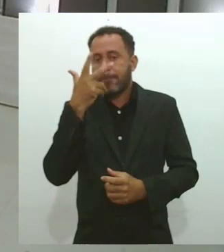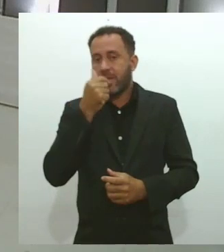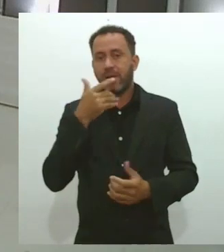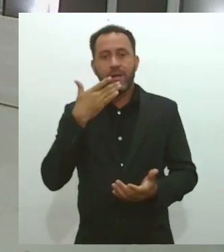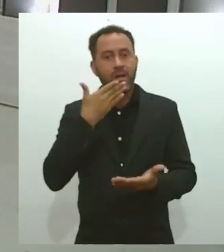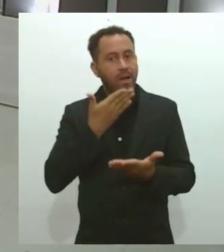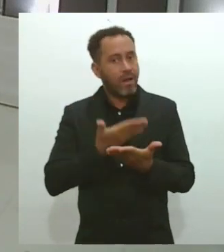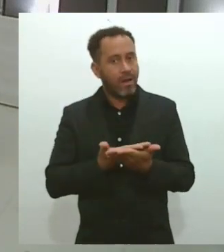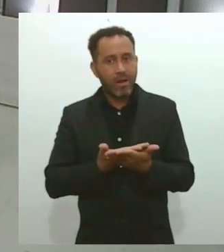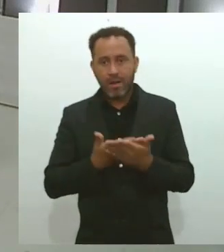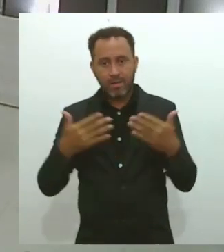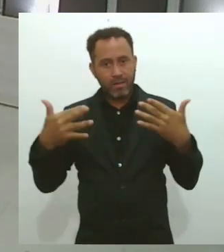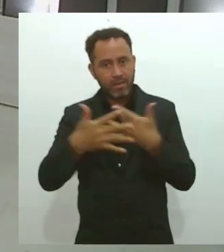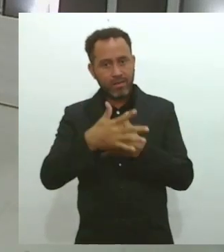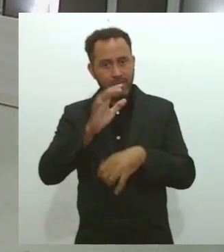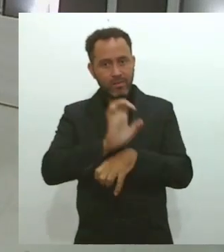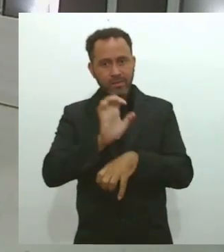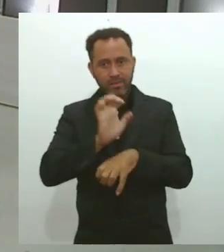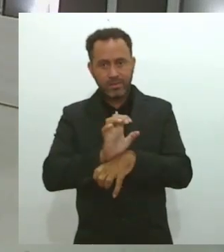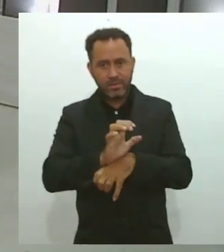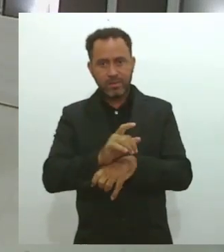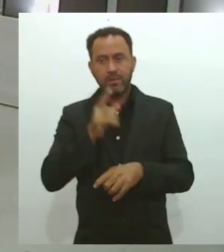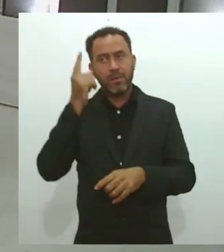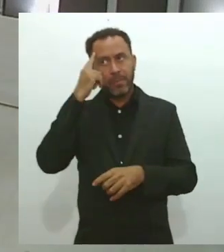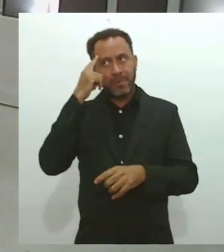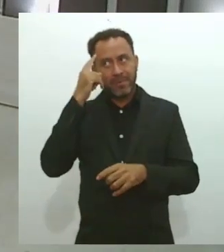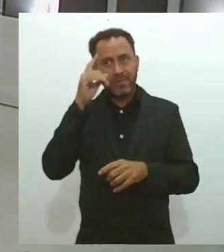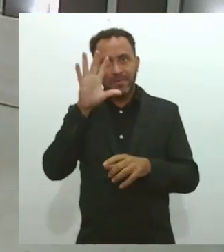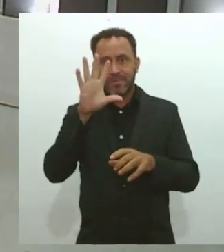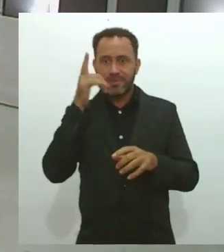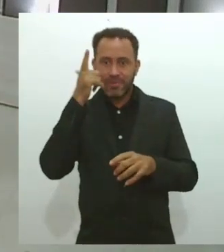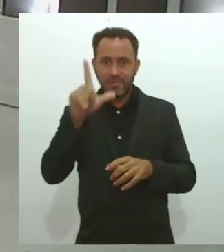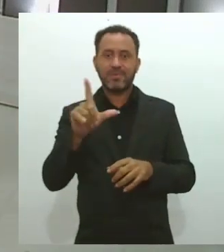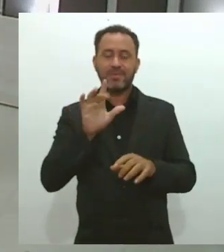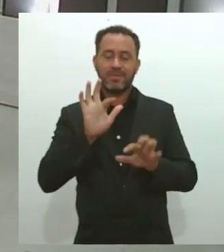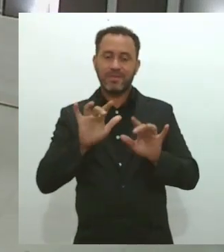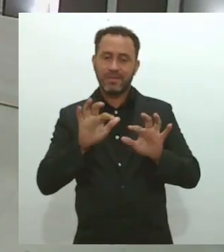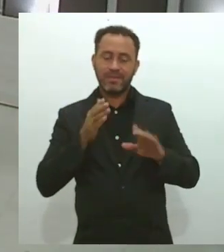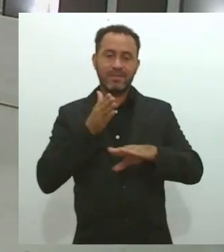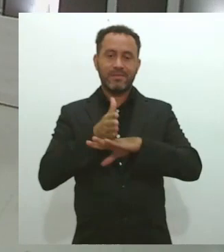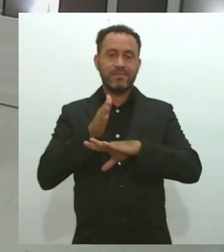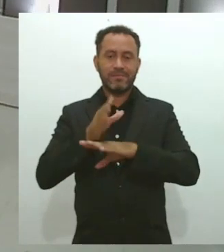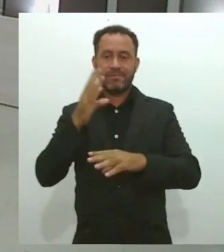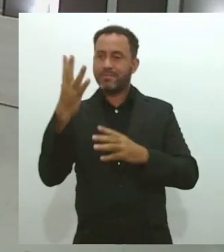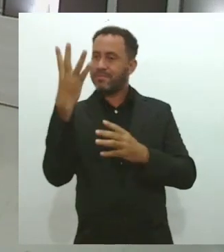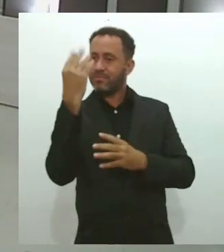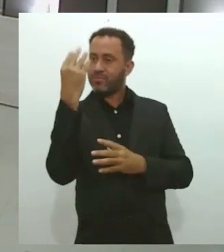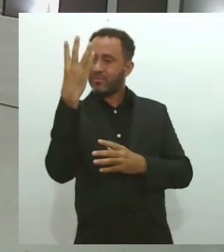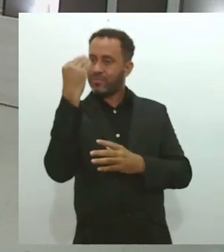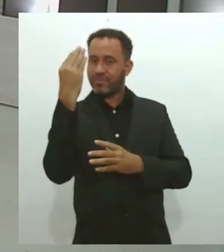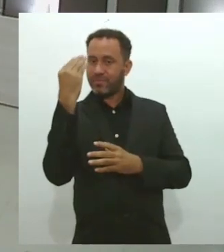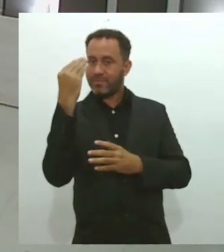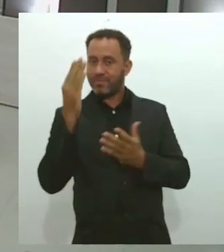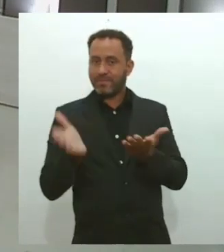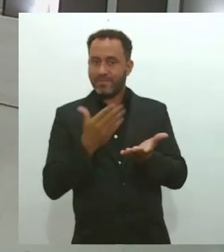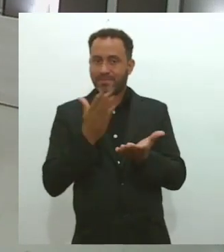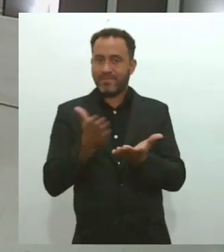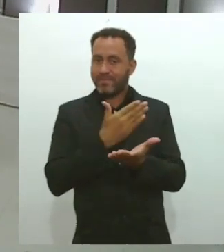encantada, né, vendo as fotos. Imagina quando as pessoas tiverem acesso a todas essas fotos do álbum, né?